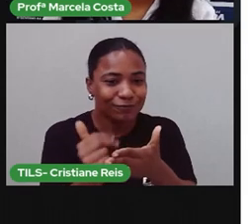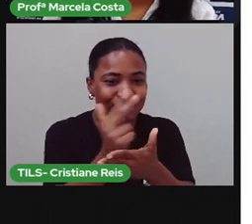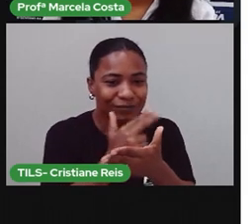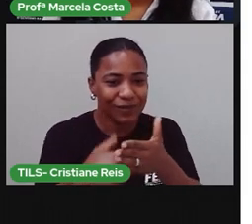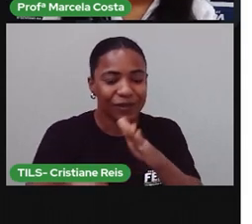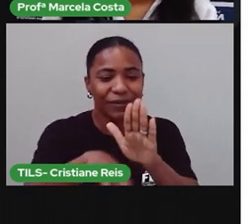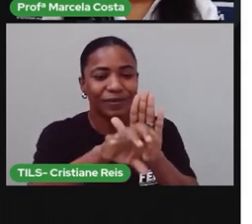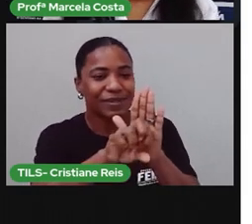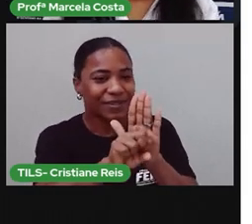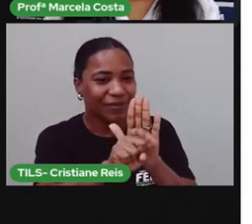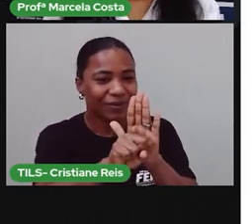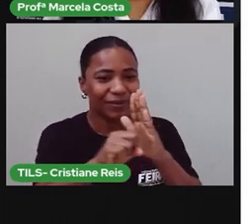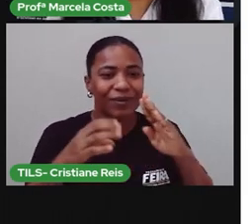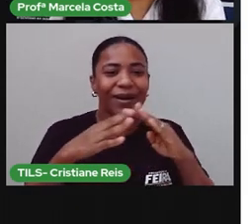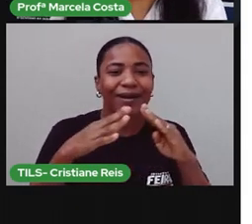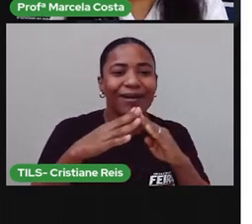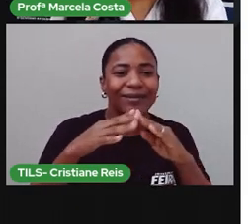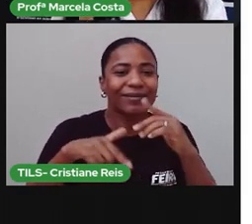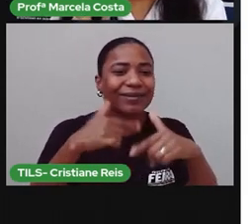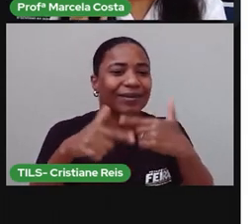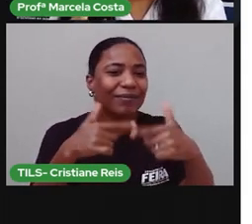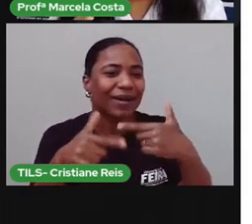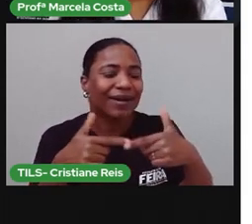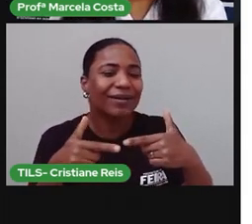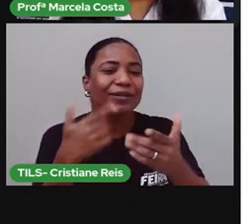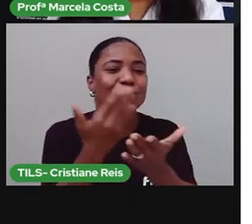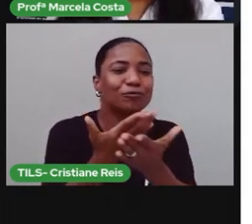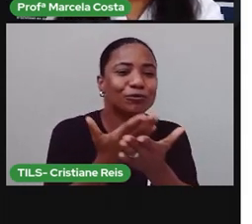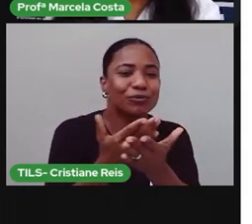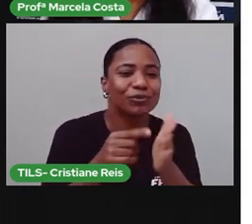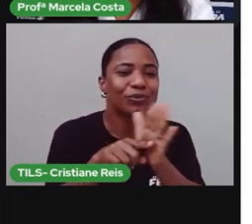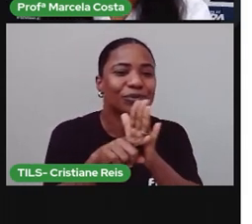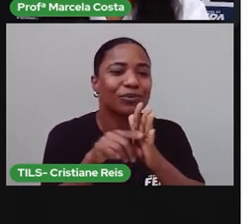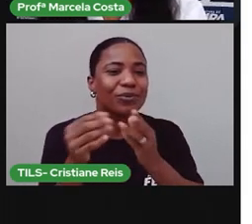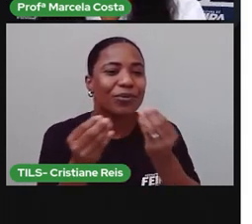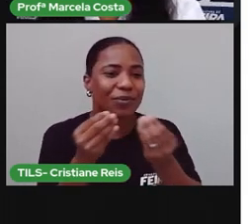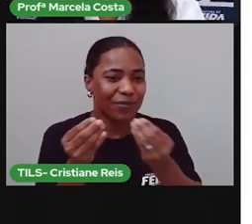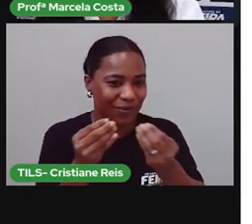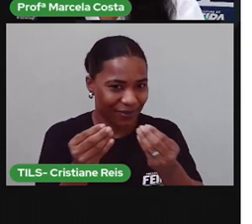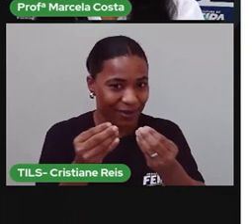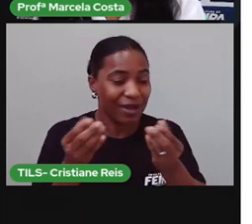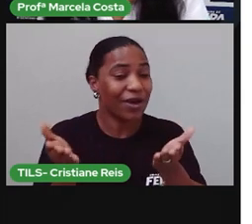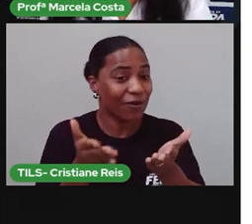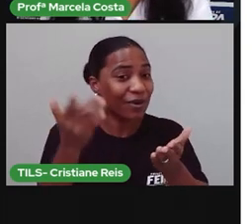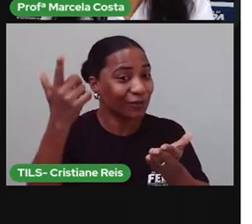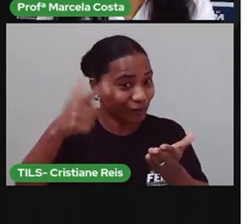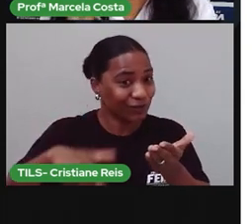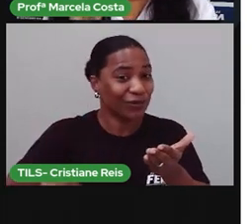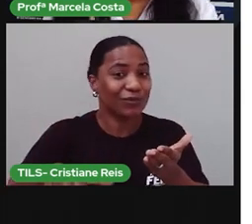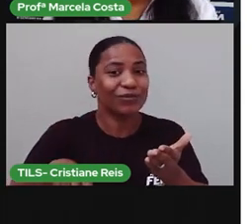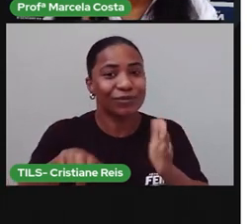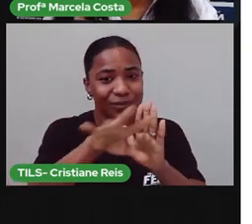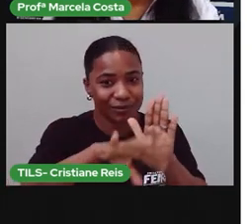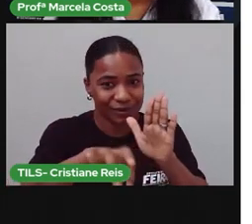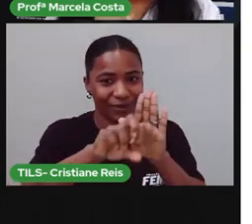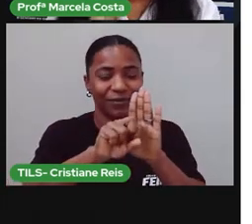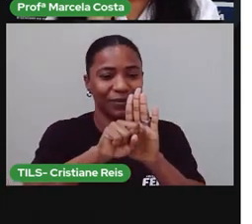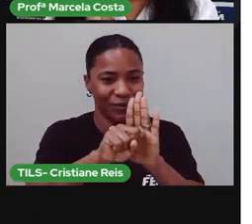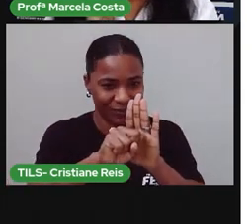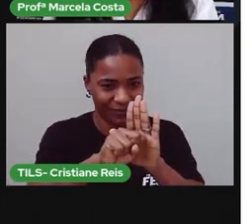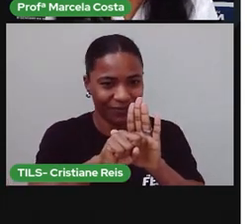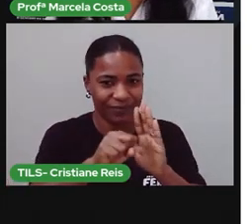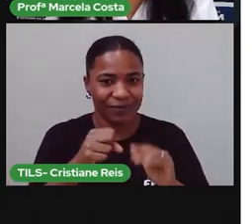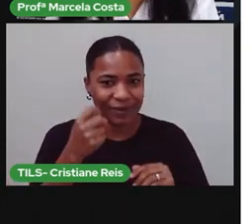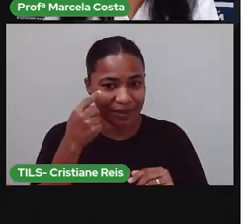rotina? Agora a gente vai trabalhar com símbolos novamente. Eu vou pedir para